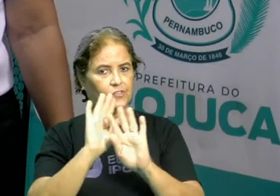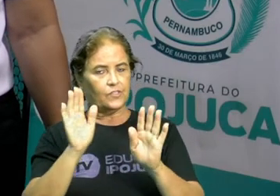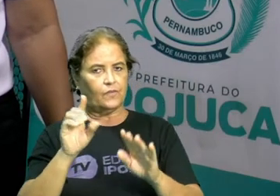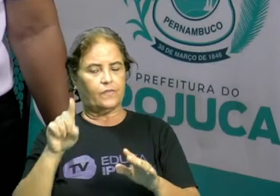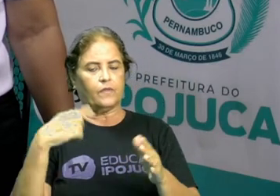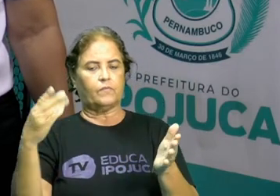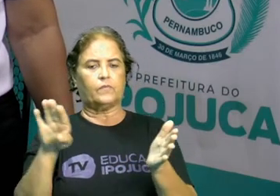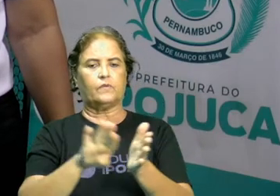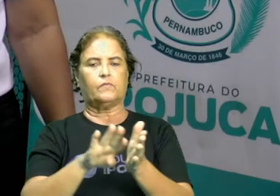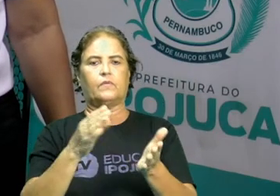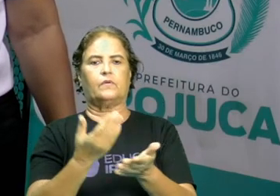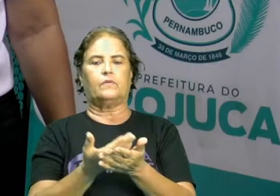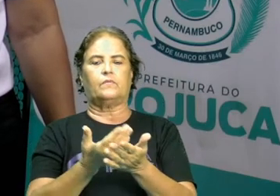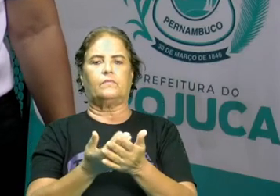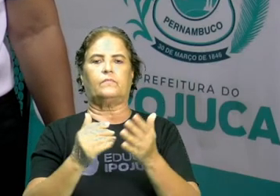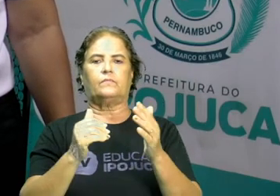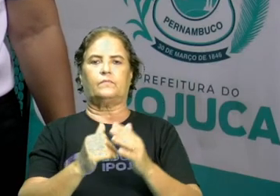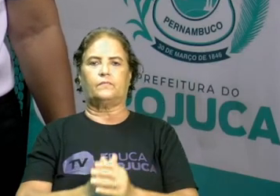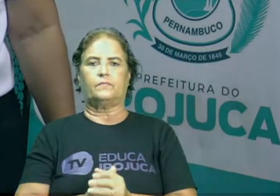próxima aula.